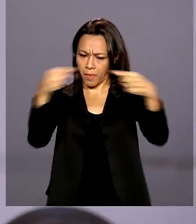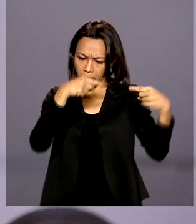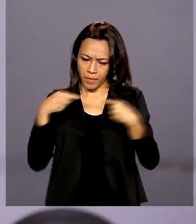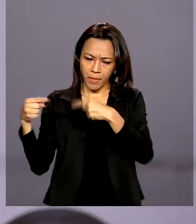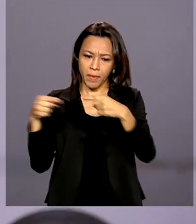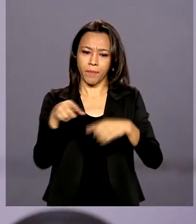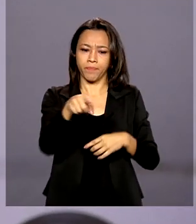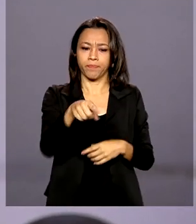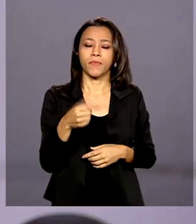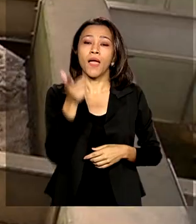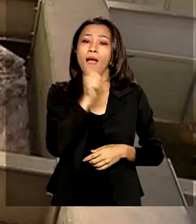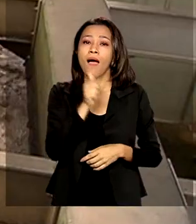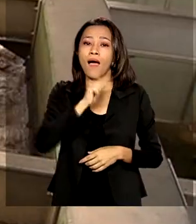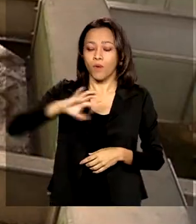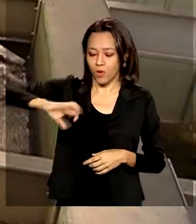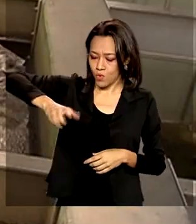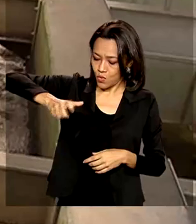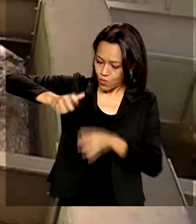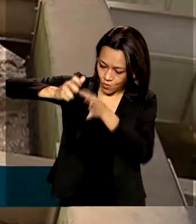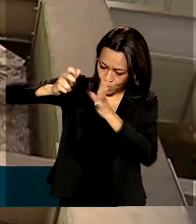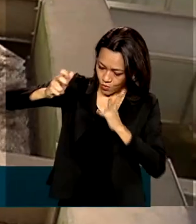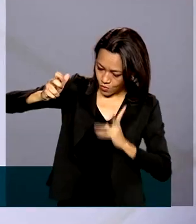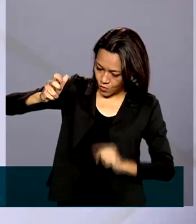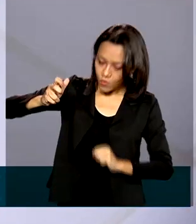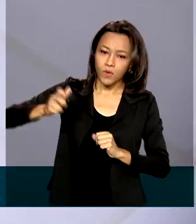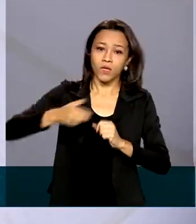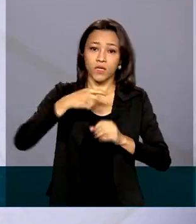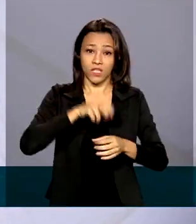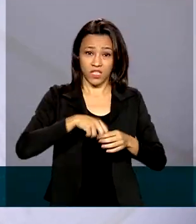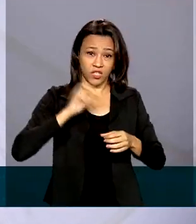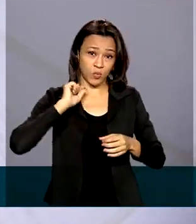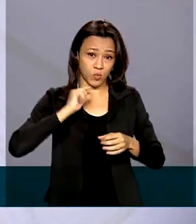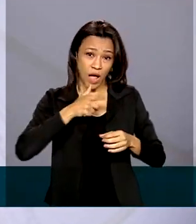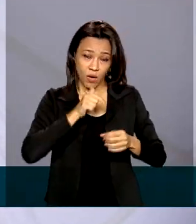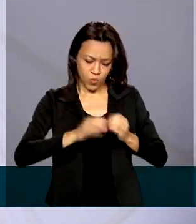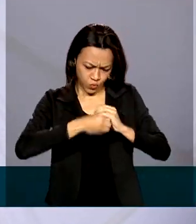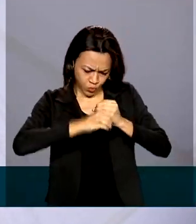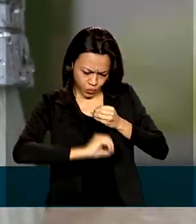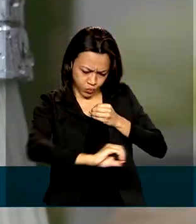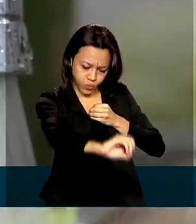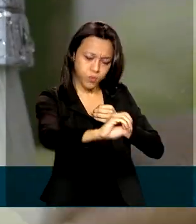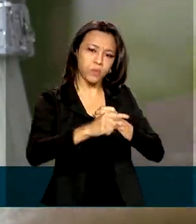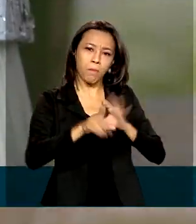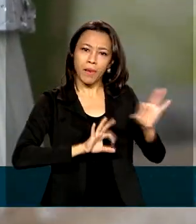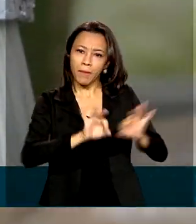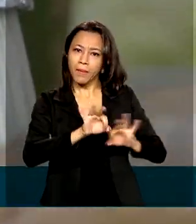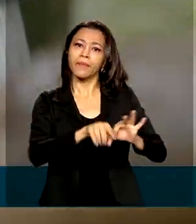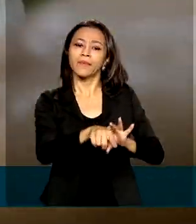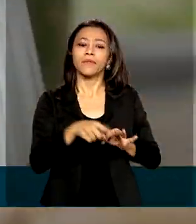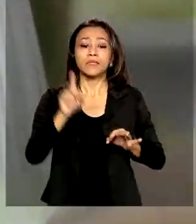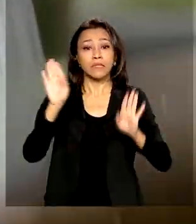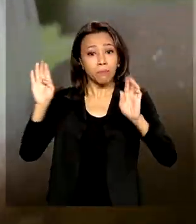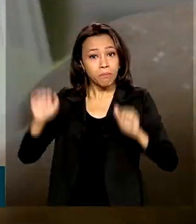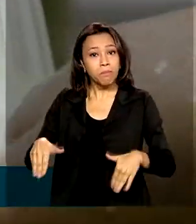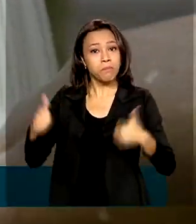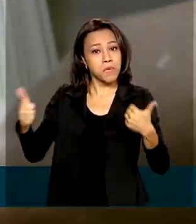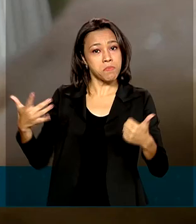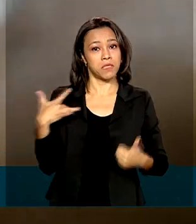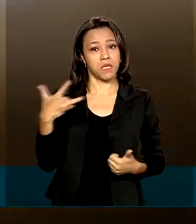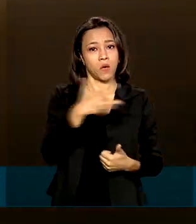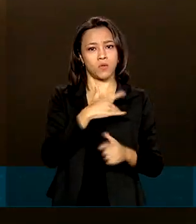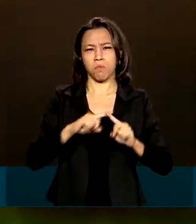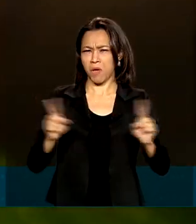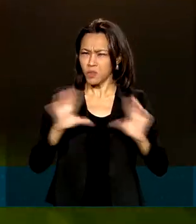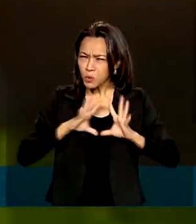Água limpa na torneira e esgoto tratado, condição fundamental para o bem-estar e a saúde, mas que nem sempre